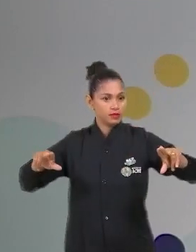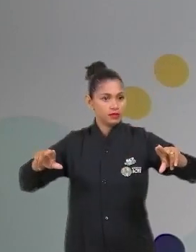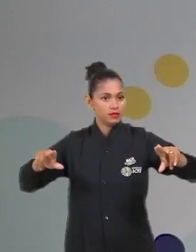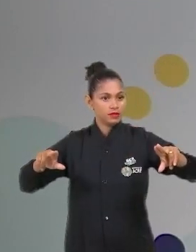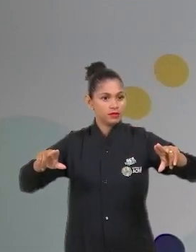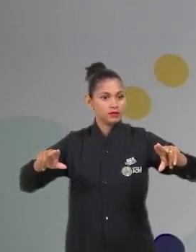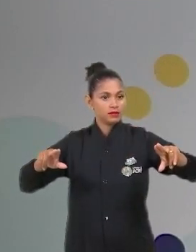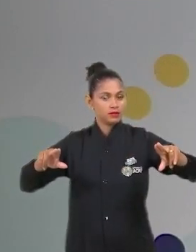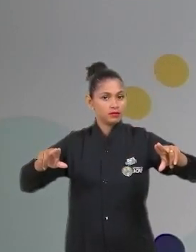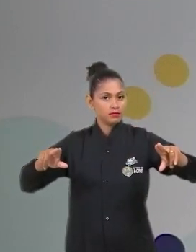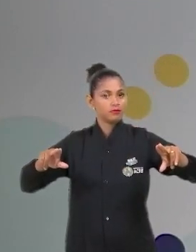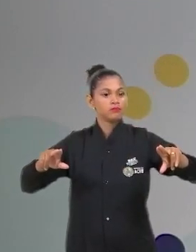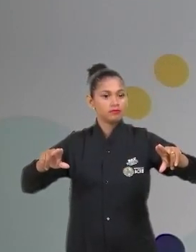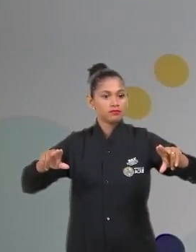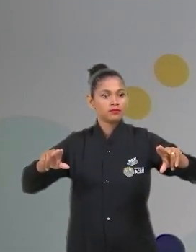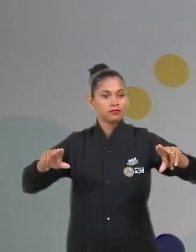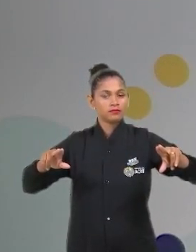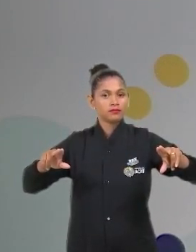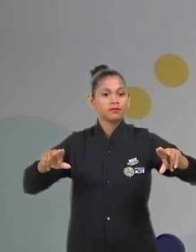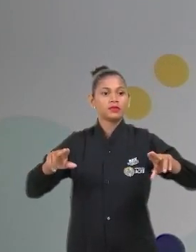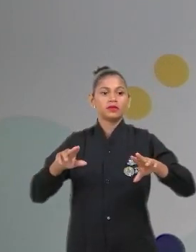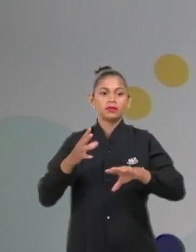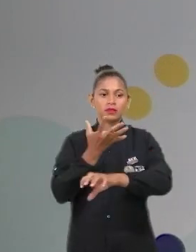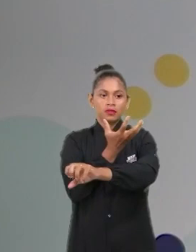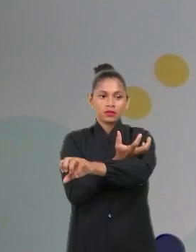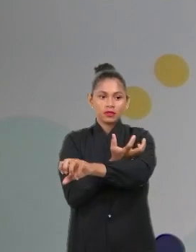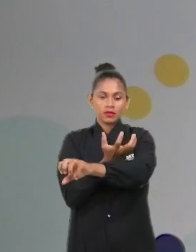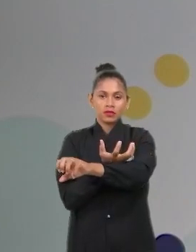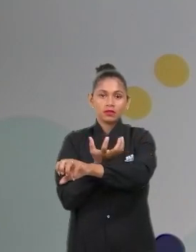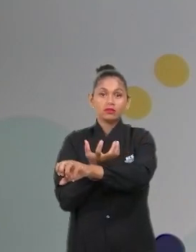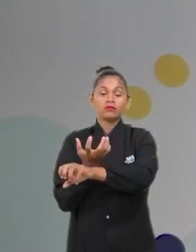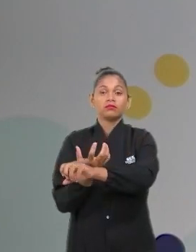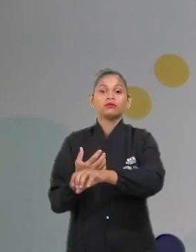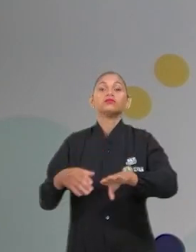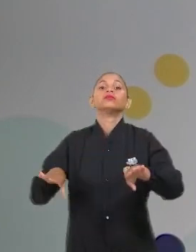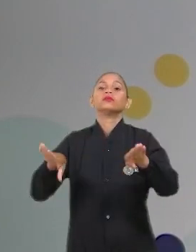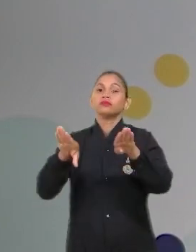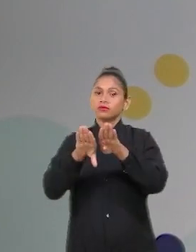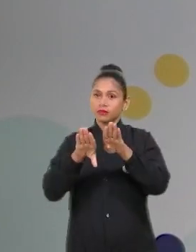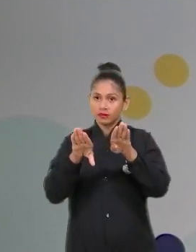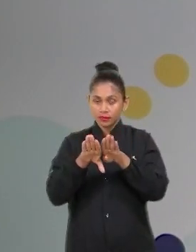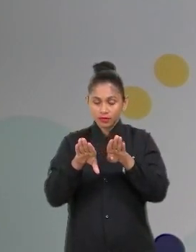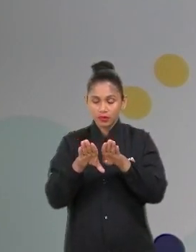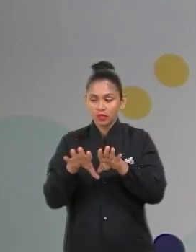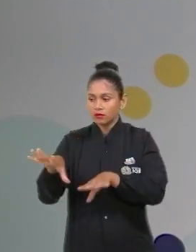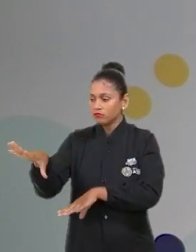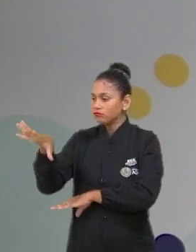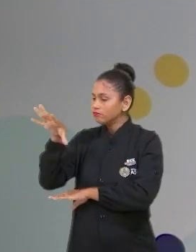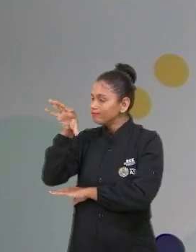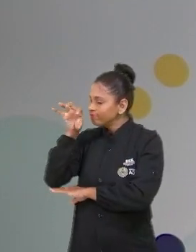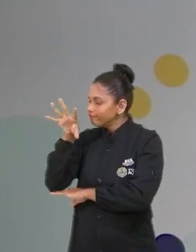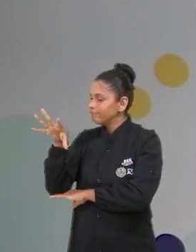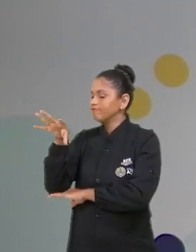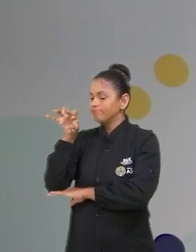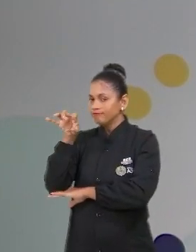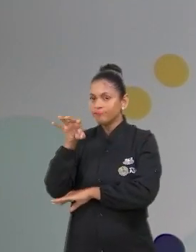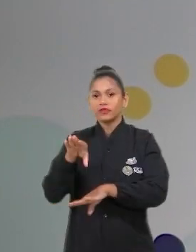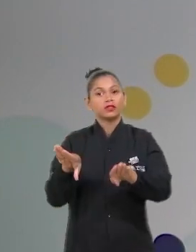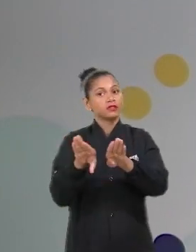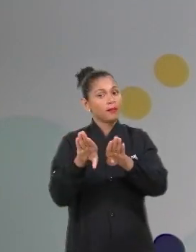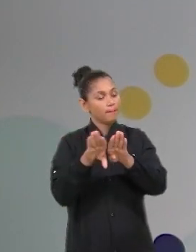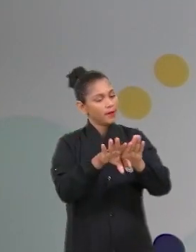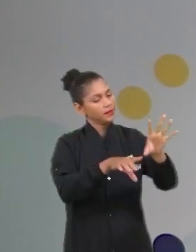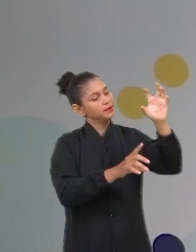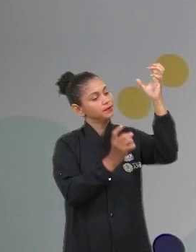E as plantas, elas tanto fazem respiração quanto fazem fotossíntese. E nós, professor, nós só